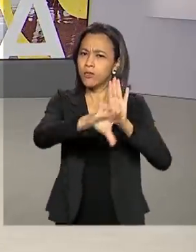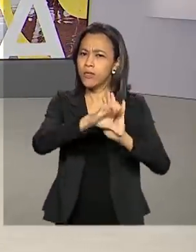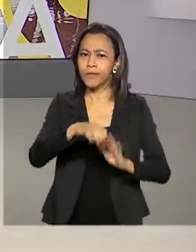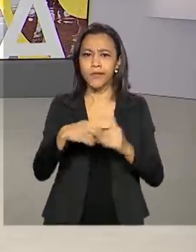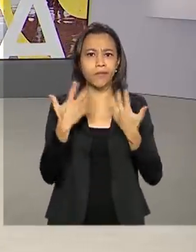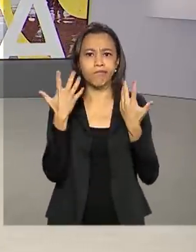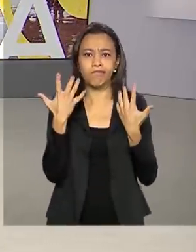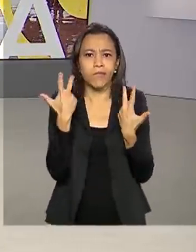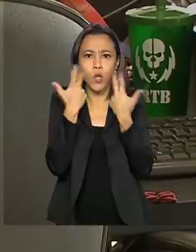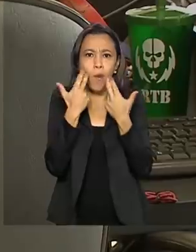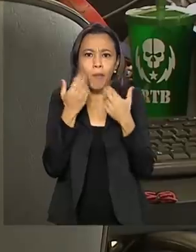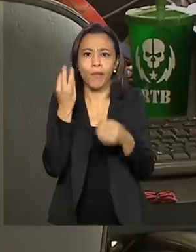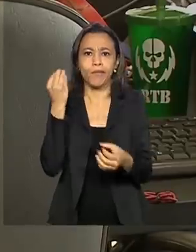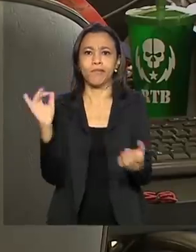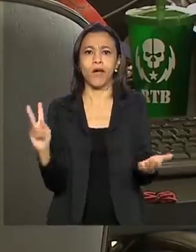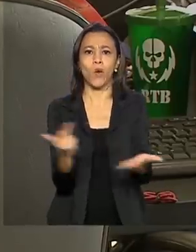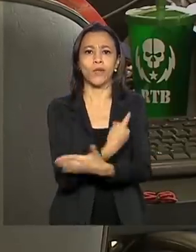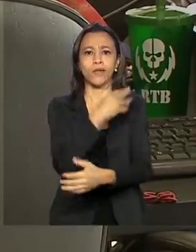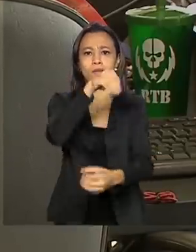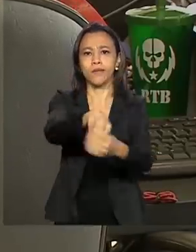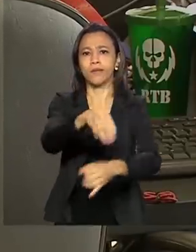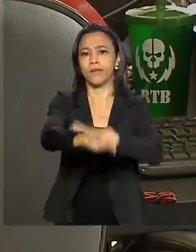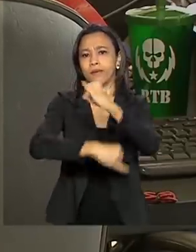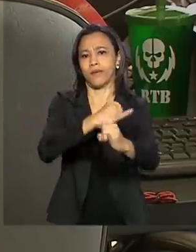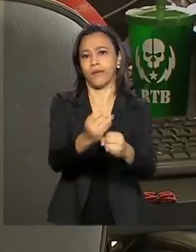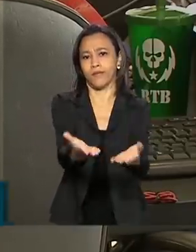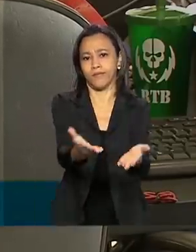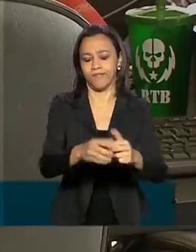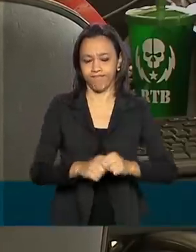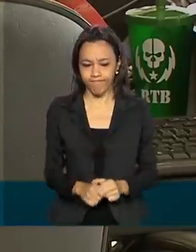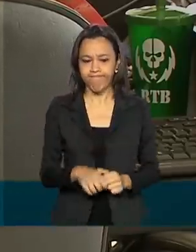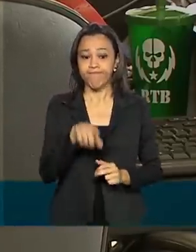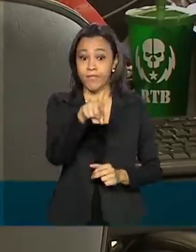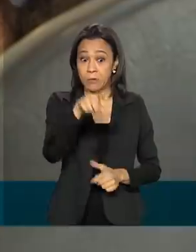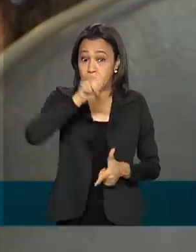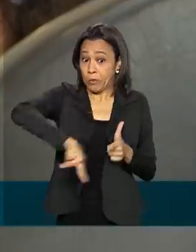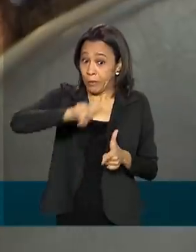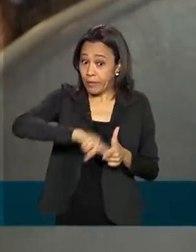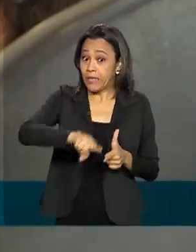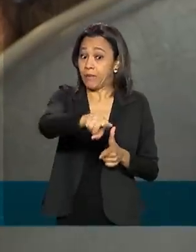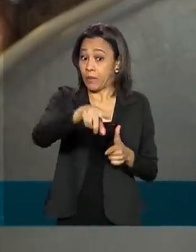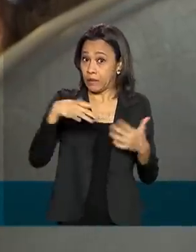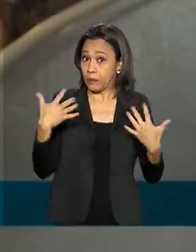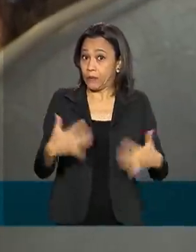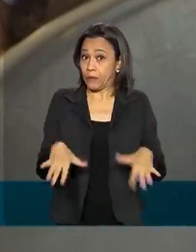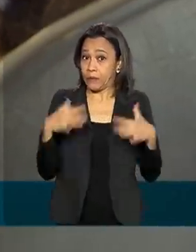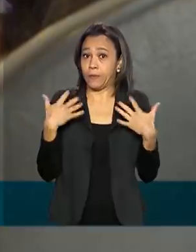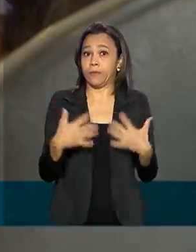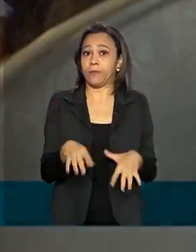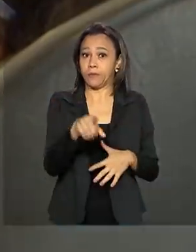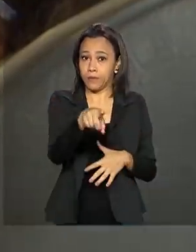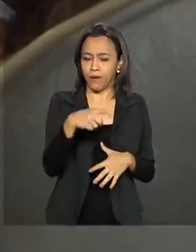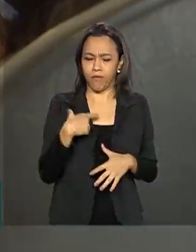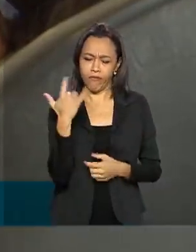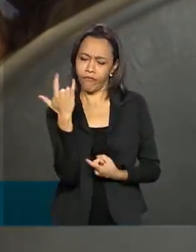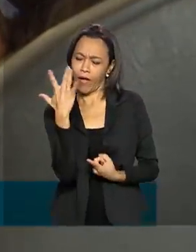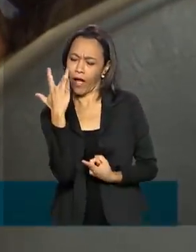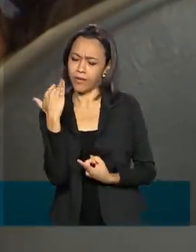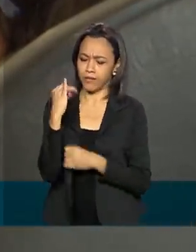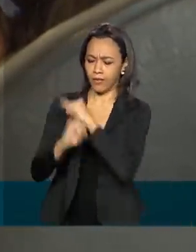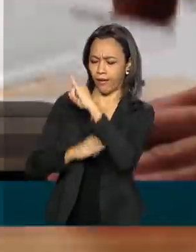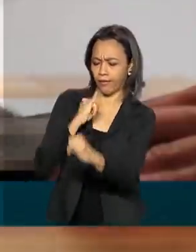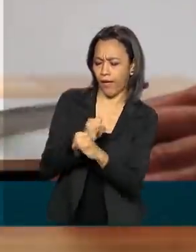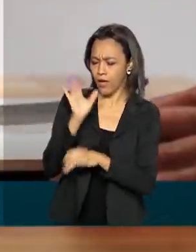na internet. Um problema que ultrapassa as fronteiras. Assim como trouxe muitas facilidades, a